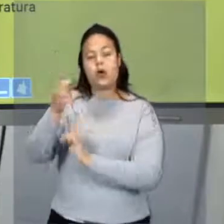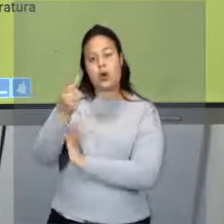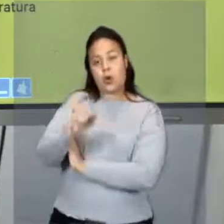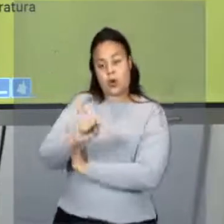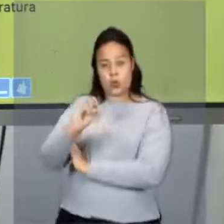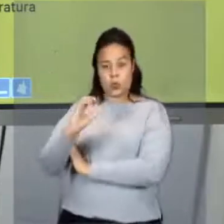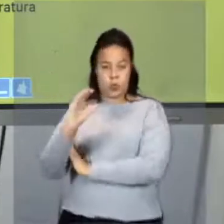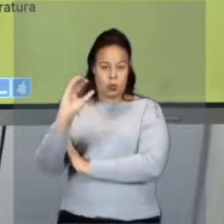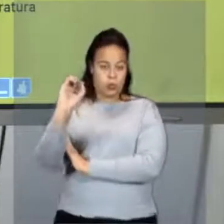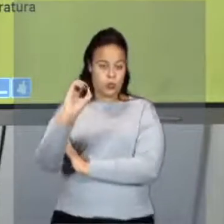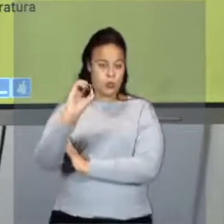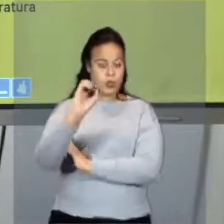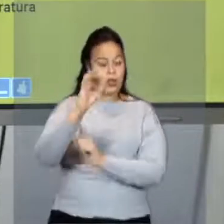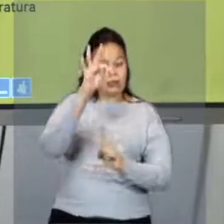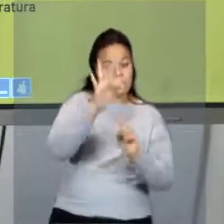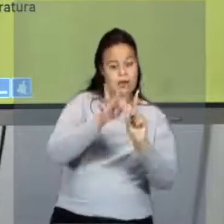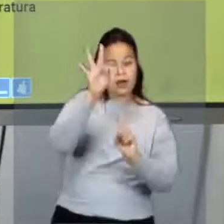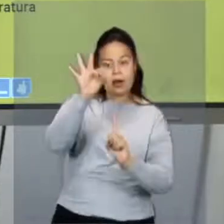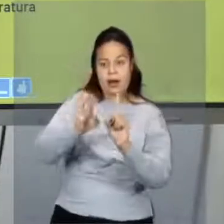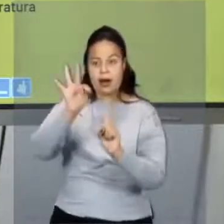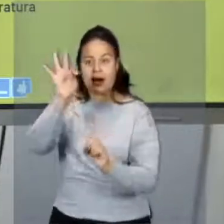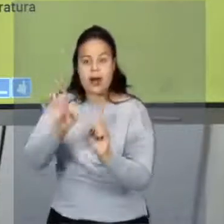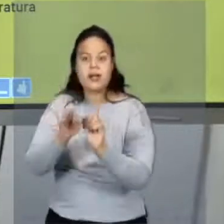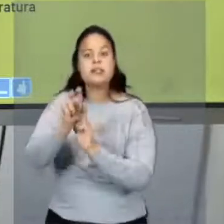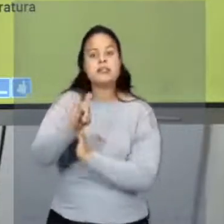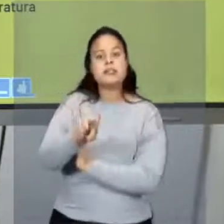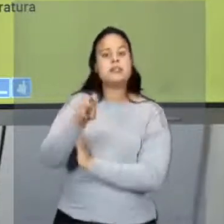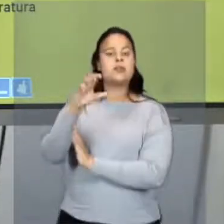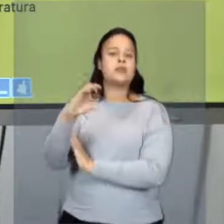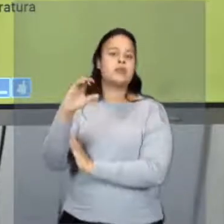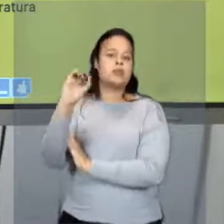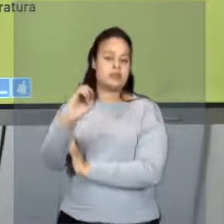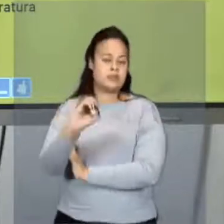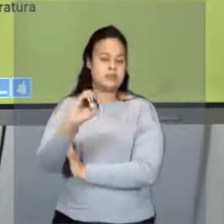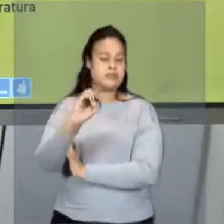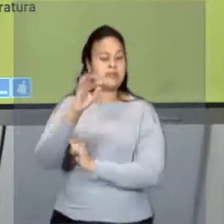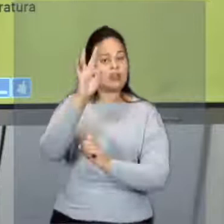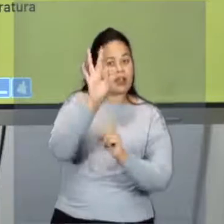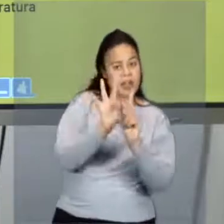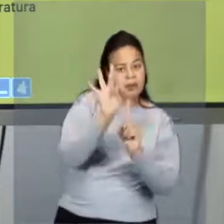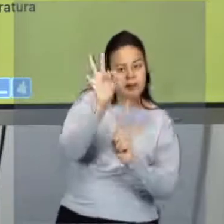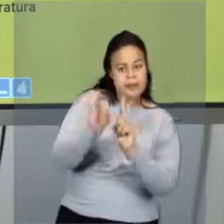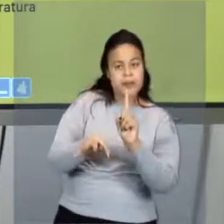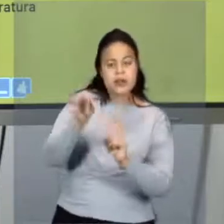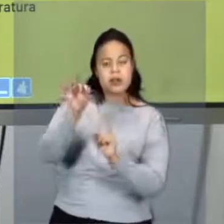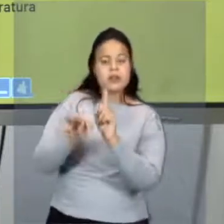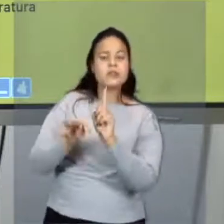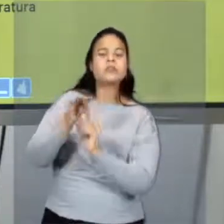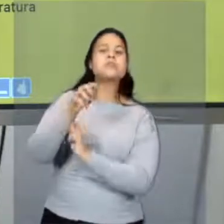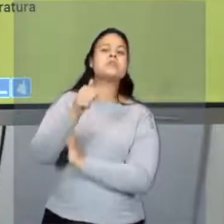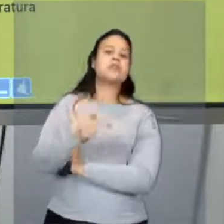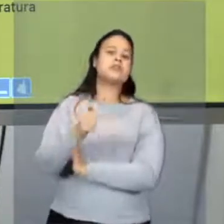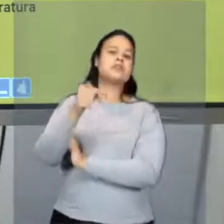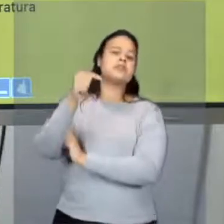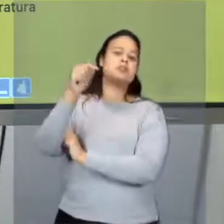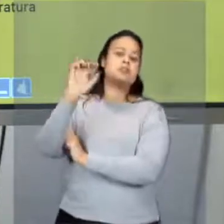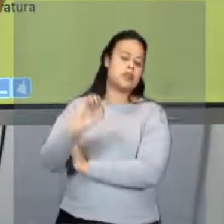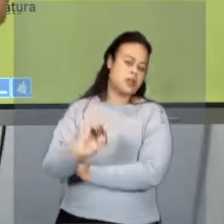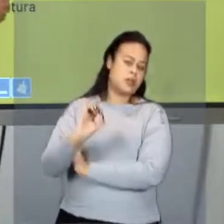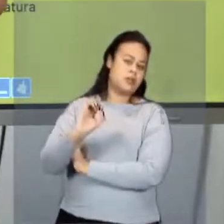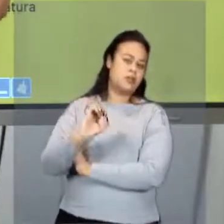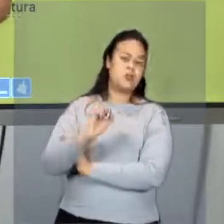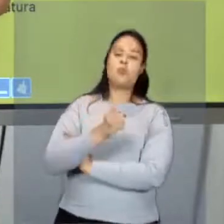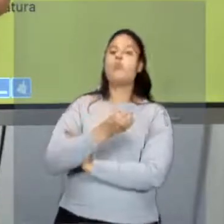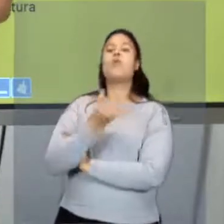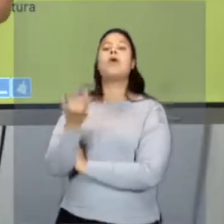A temperatura variou aqui quanto? 5 graus. A temperatura variou aqui quanto? 7 graus. Aqui ela